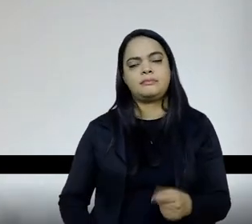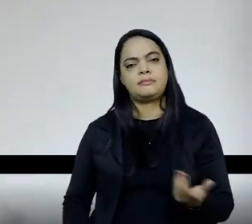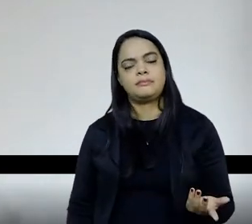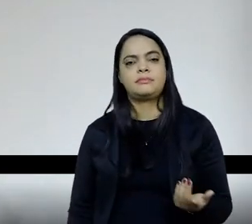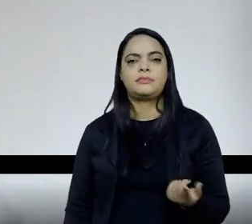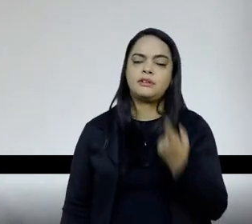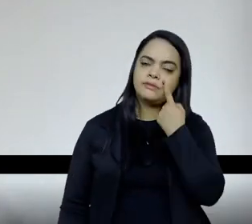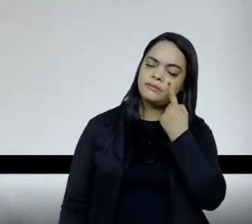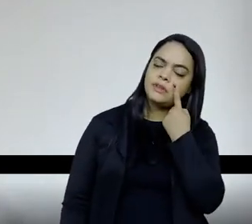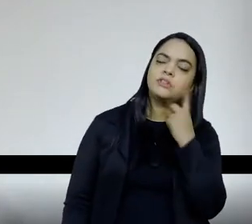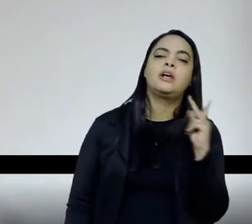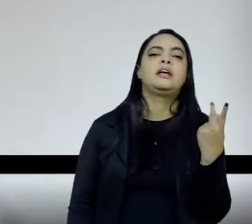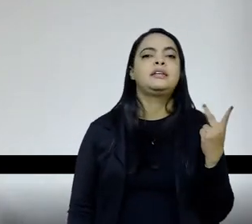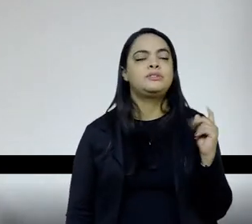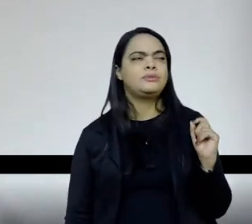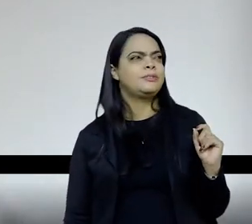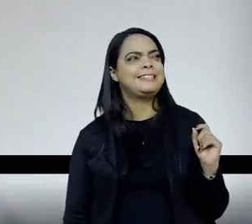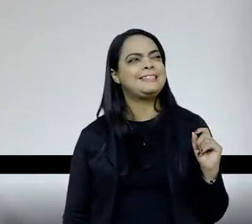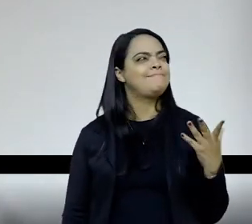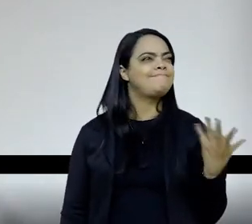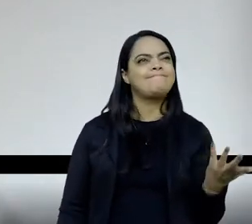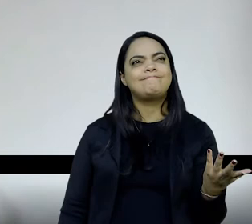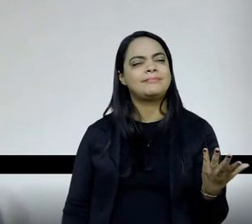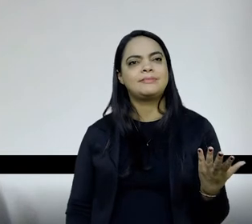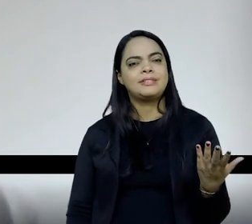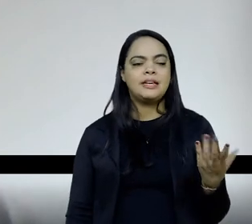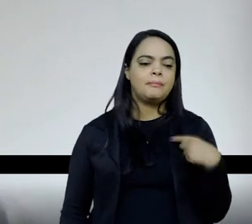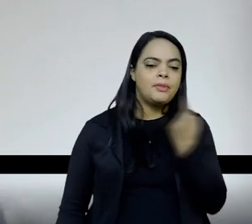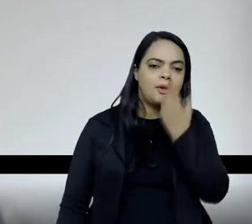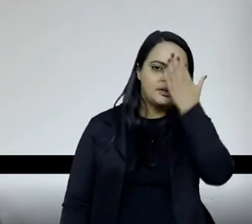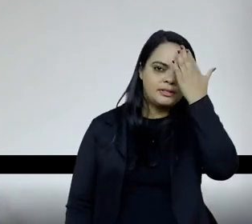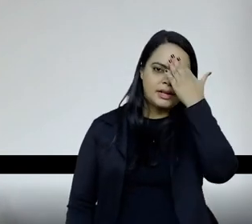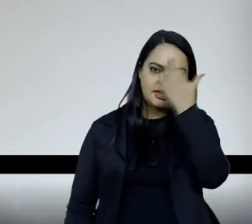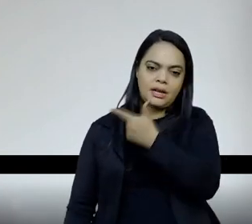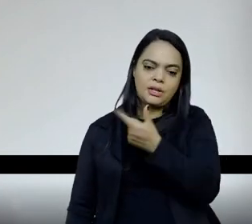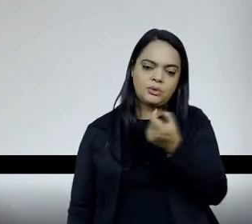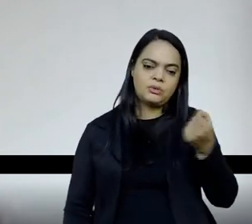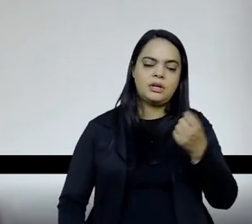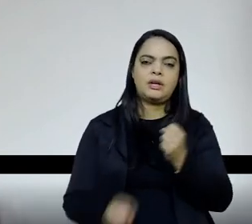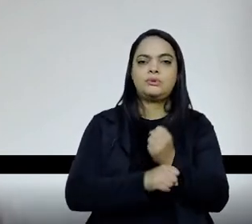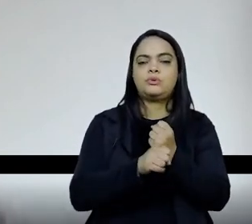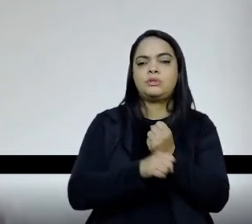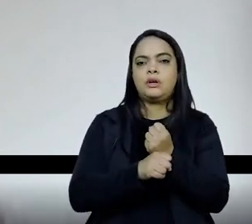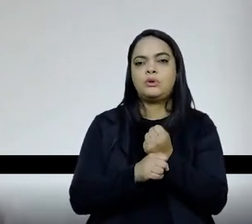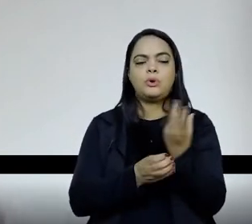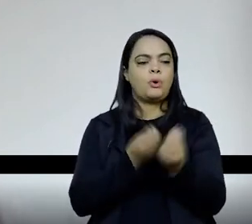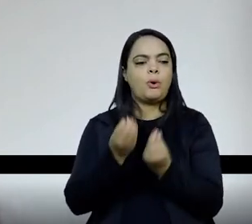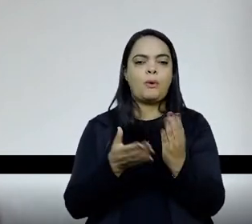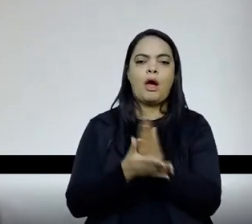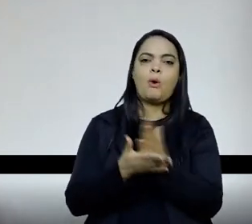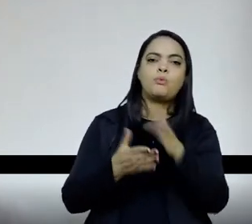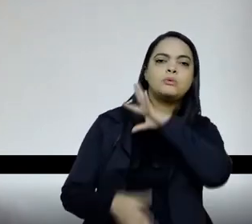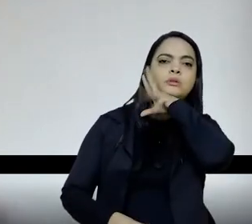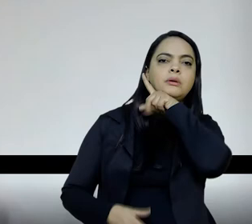veja, uma história que pudesse nos ajudar a entender nos 200 anos o desaparecimento de espécies da